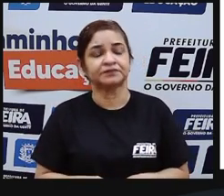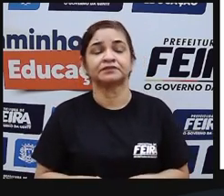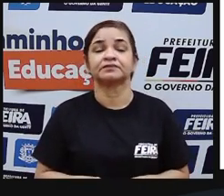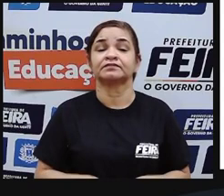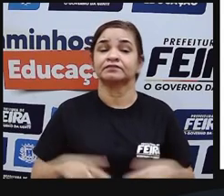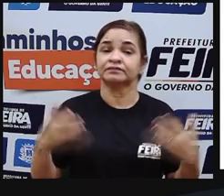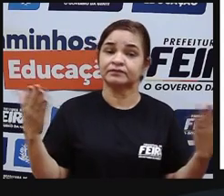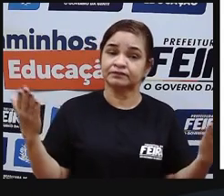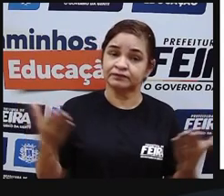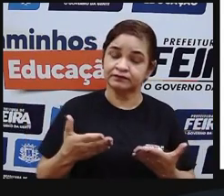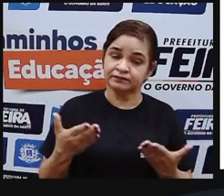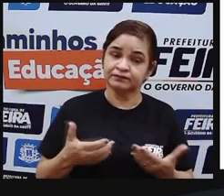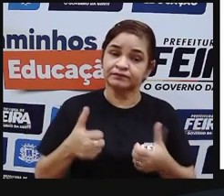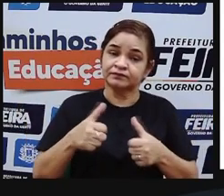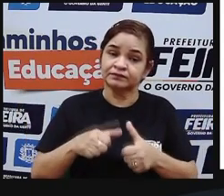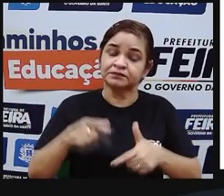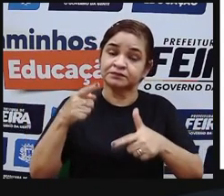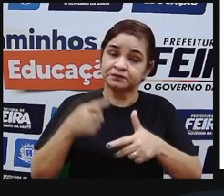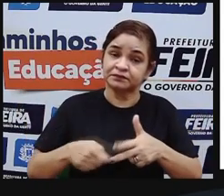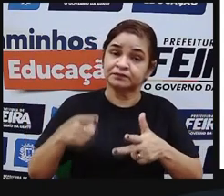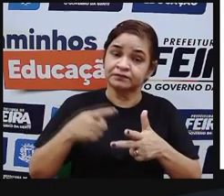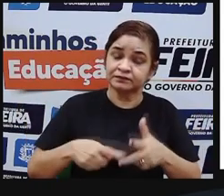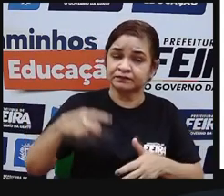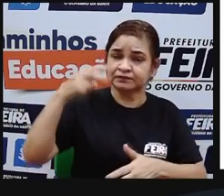sofrem com essas marcas da história.